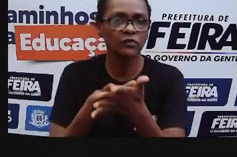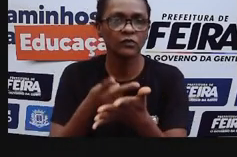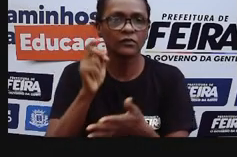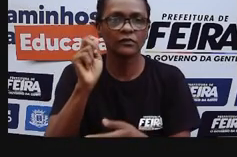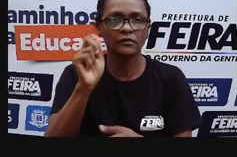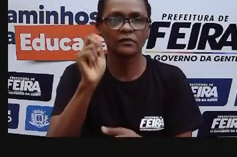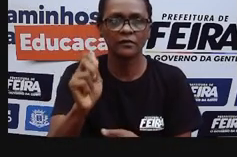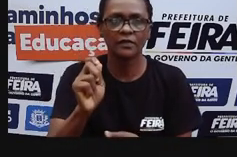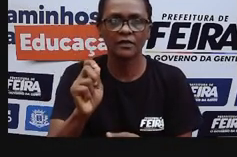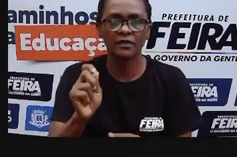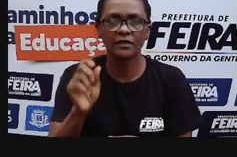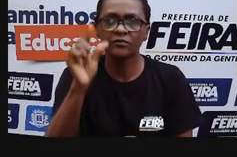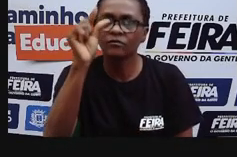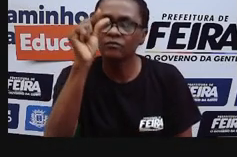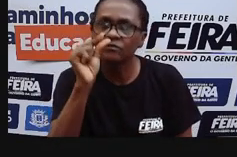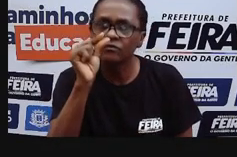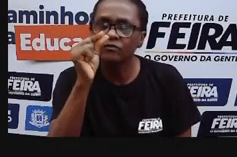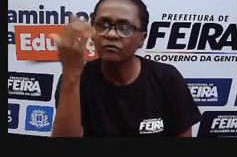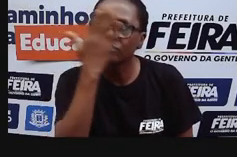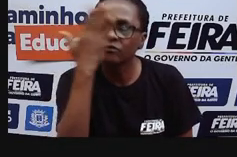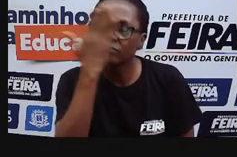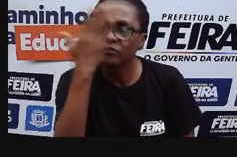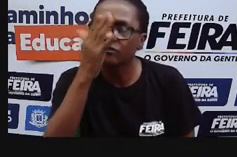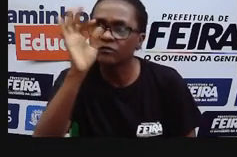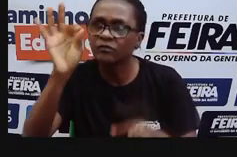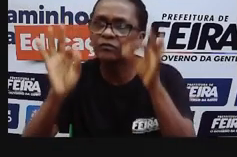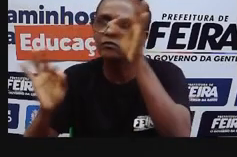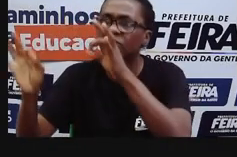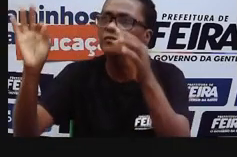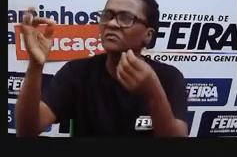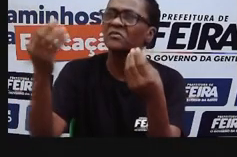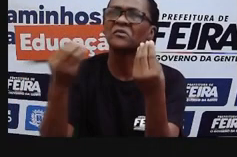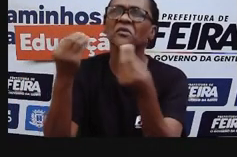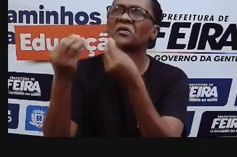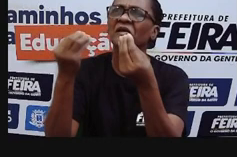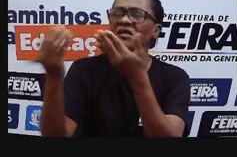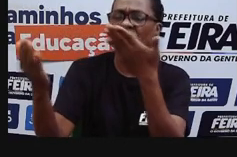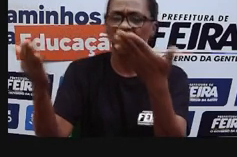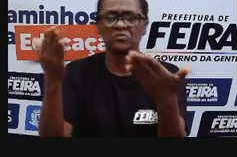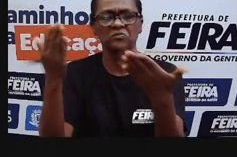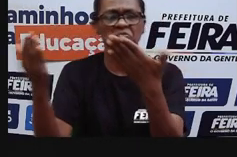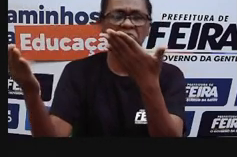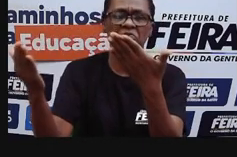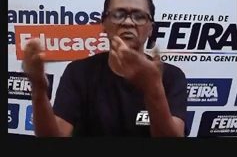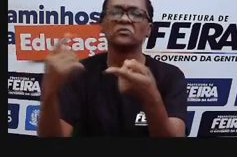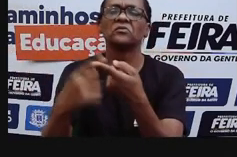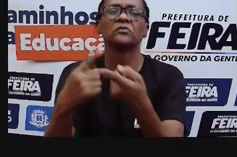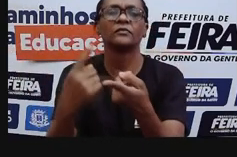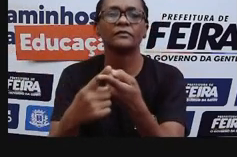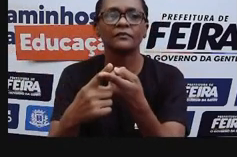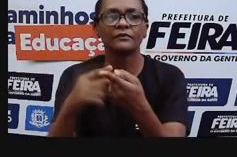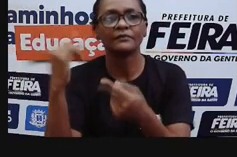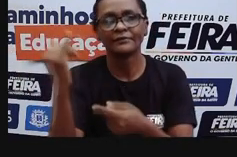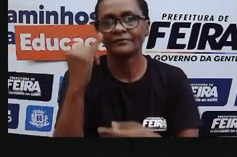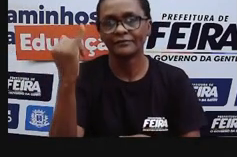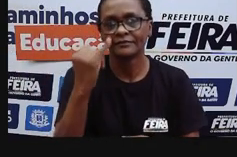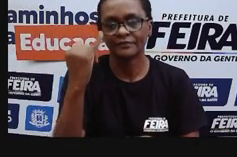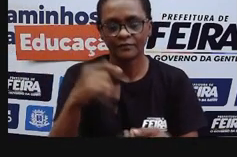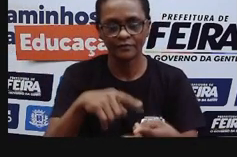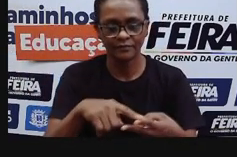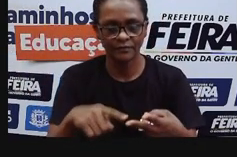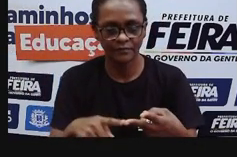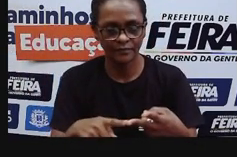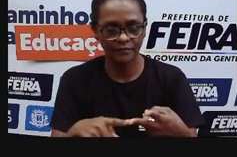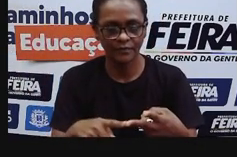vinho próprio. A gente vai ver isso um pouco mais pra frente. Quais são os dois objetivos da nossa aula?